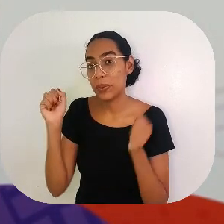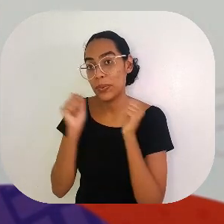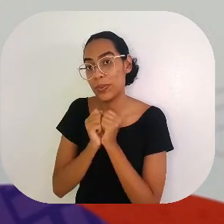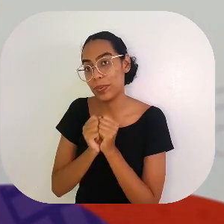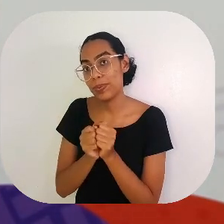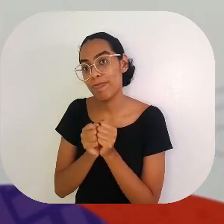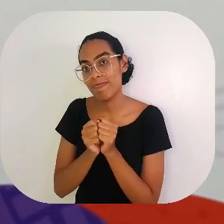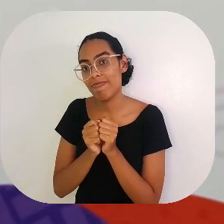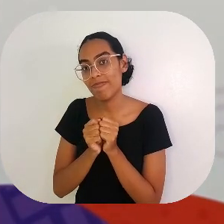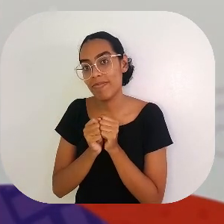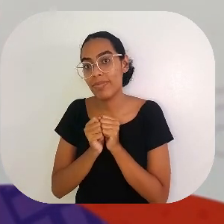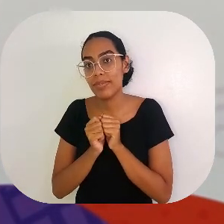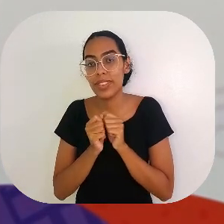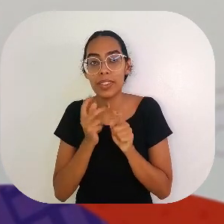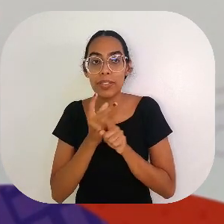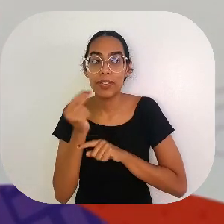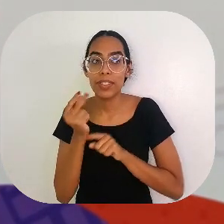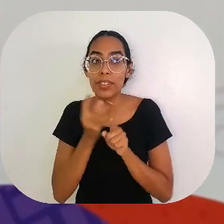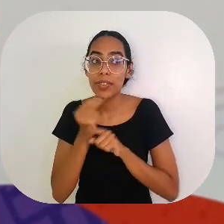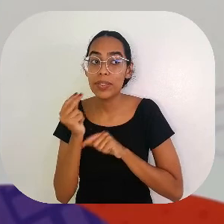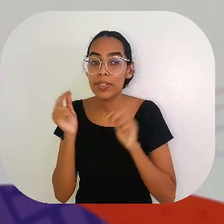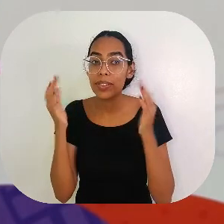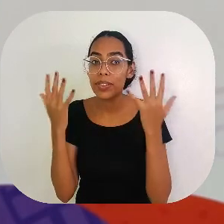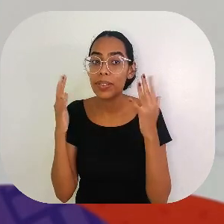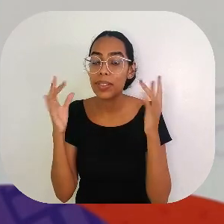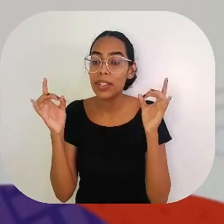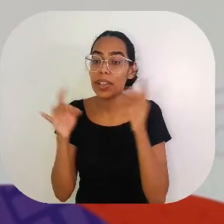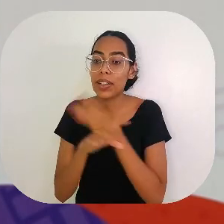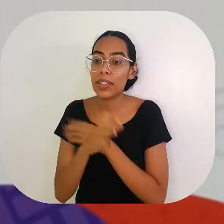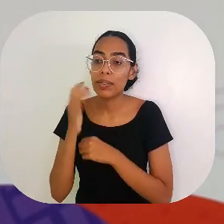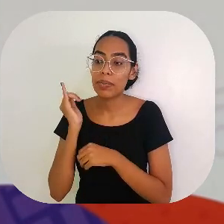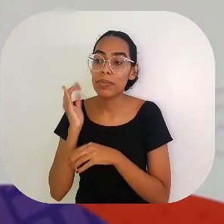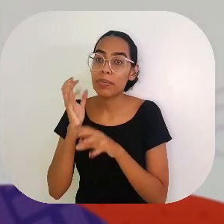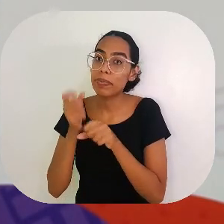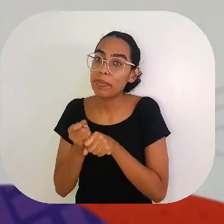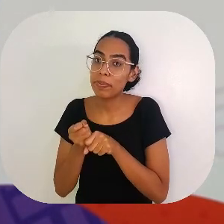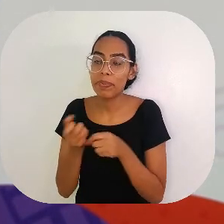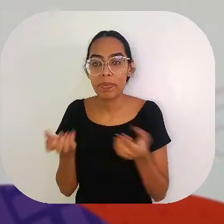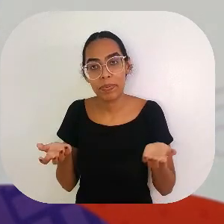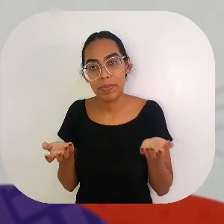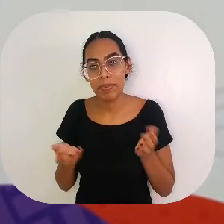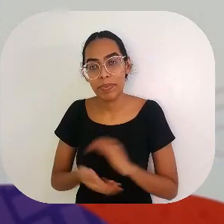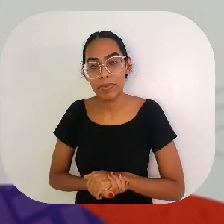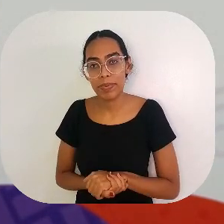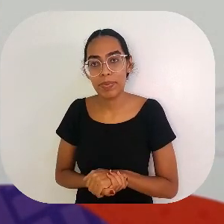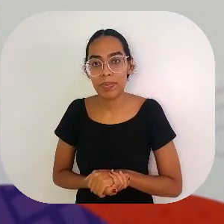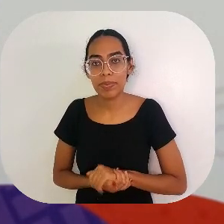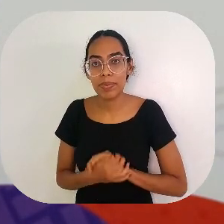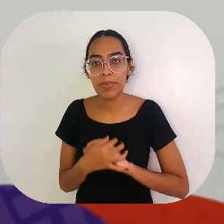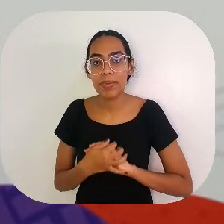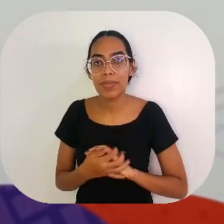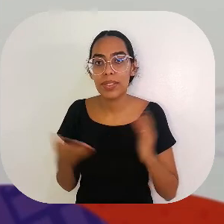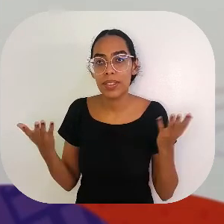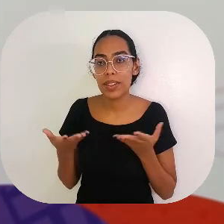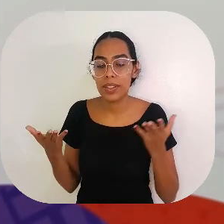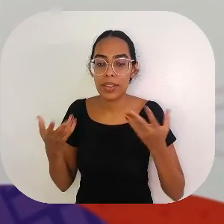estar lá com Deus nessa hora. Vitória, vitória. Acabou a história.